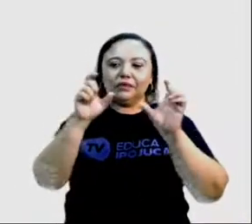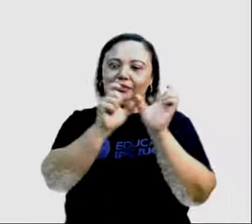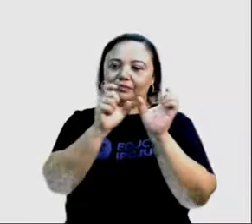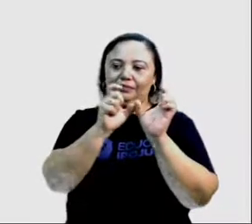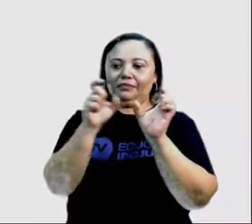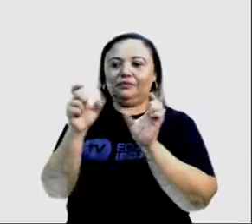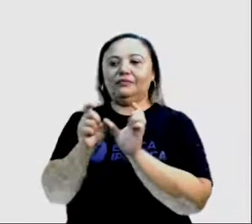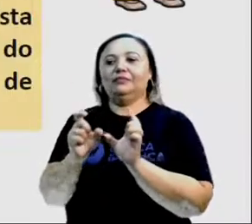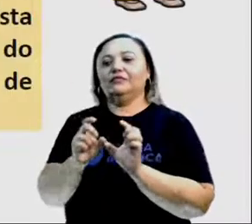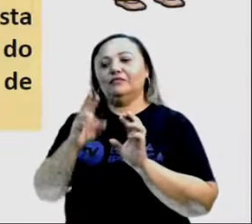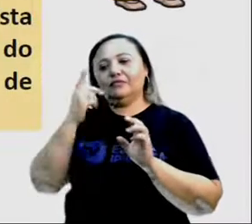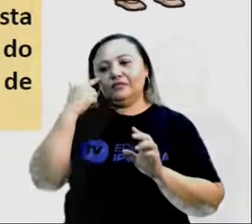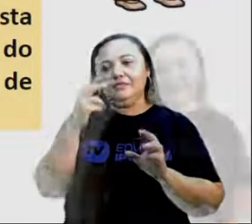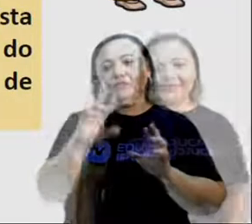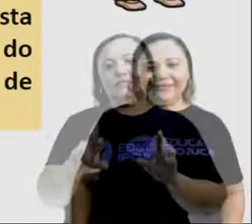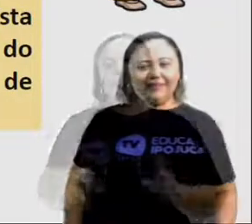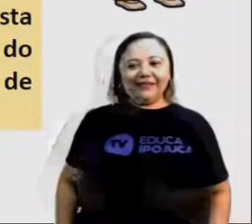diferentes.